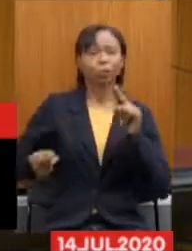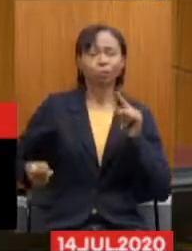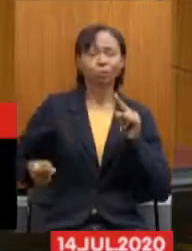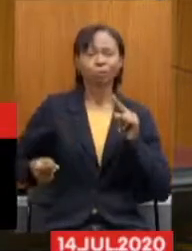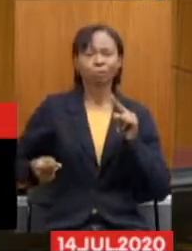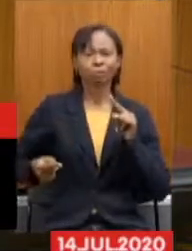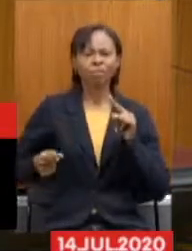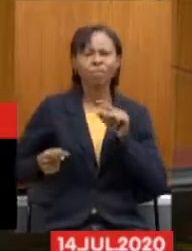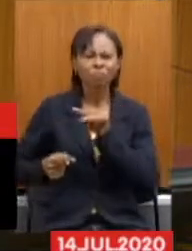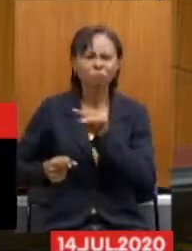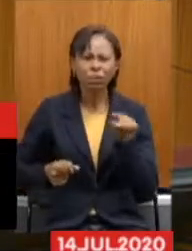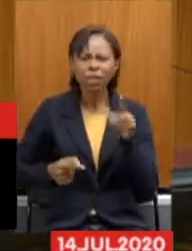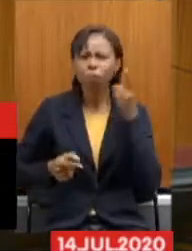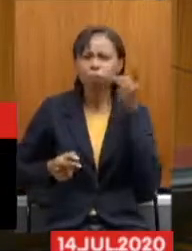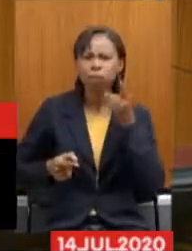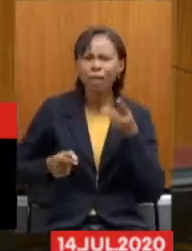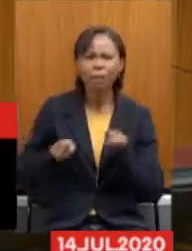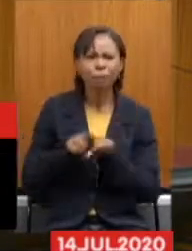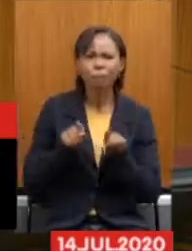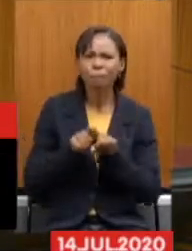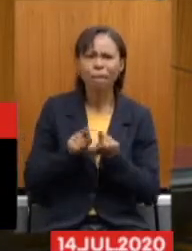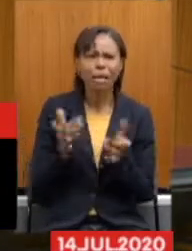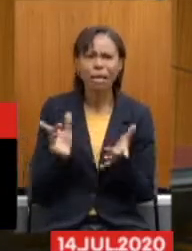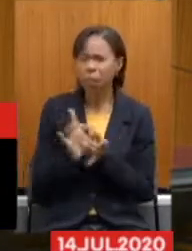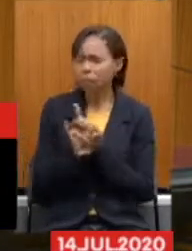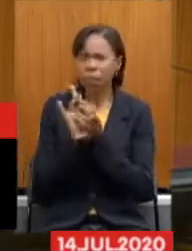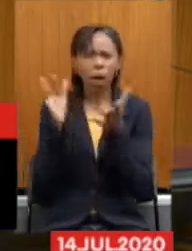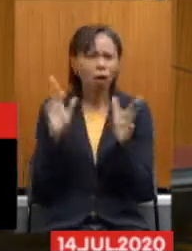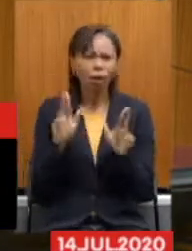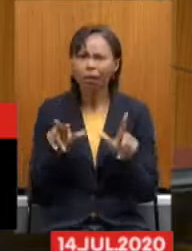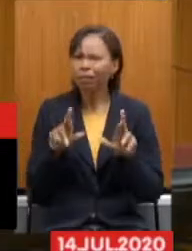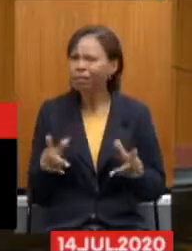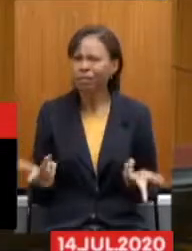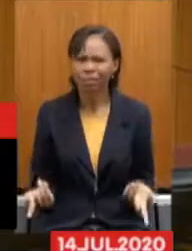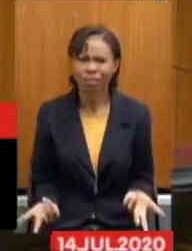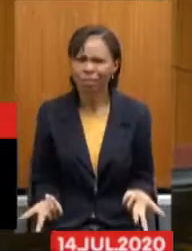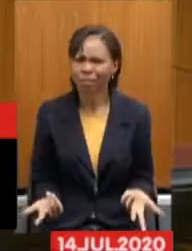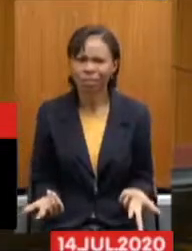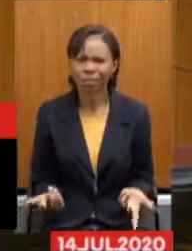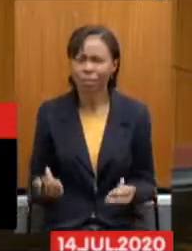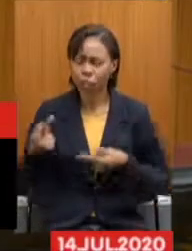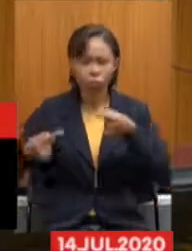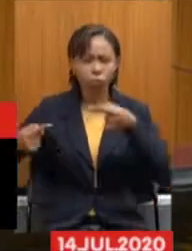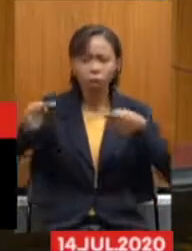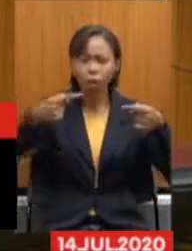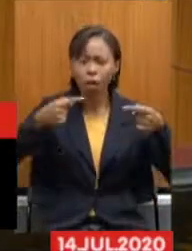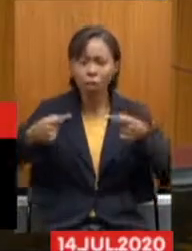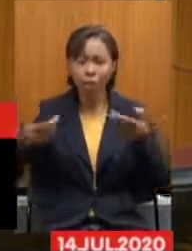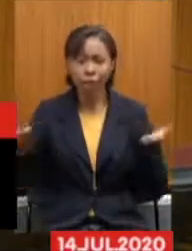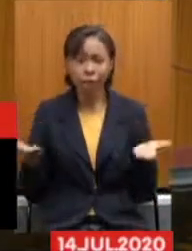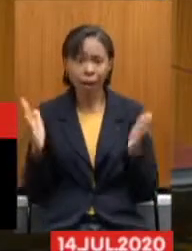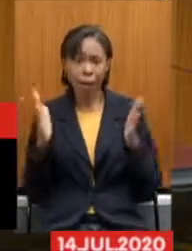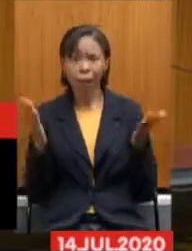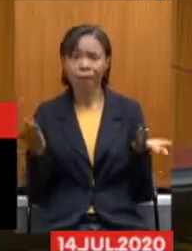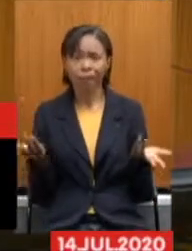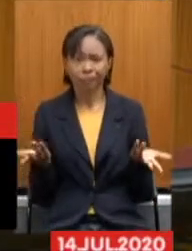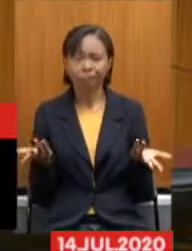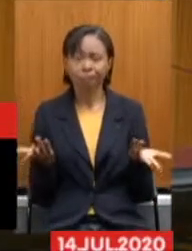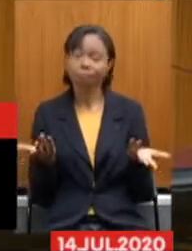permitem essa discussão com os trabalhadores. nesse sentido deputados